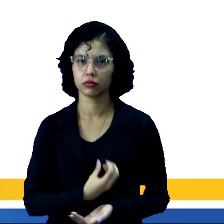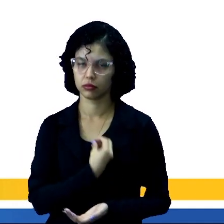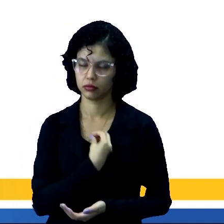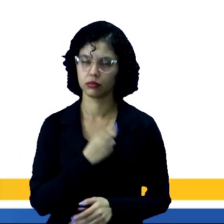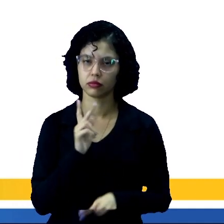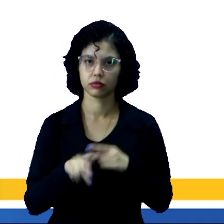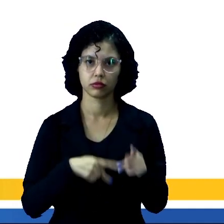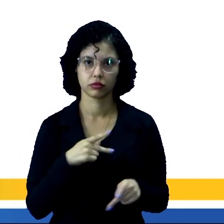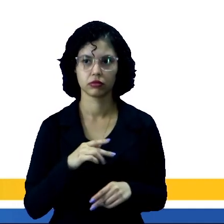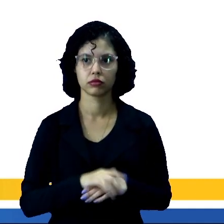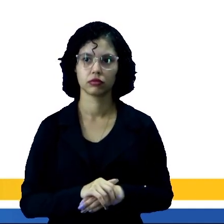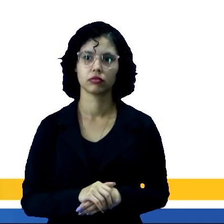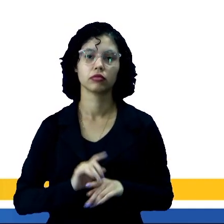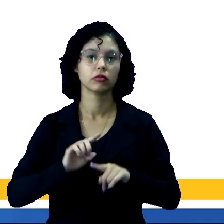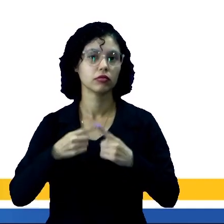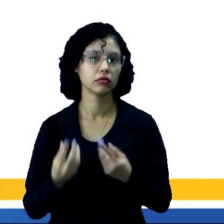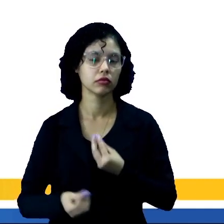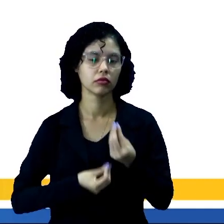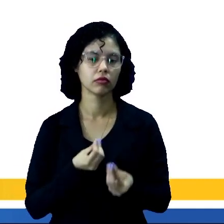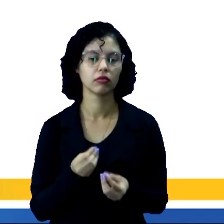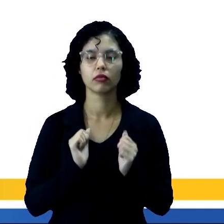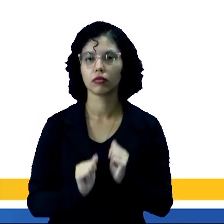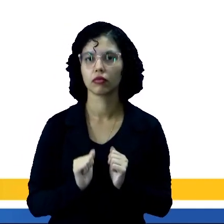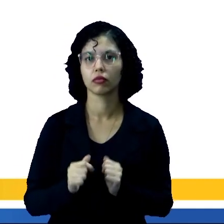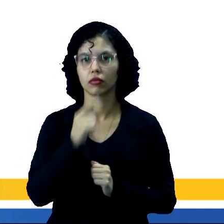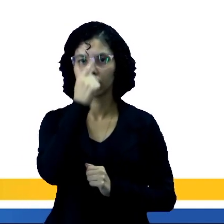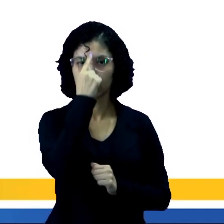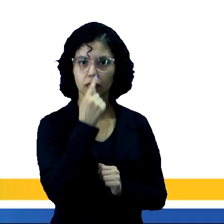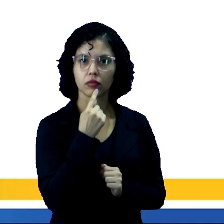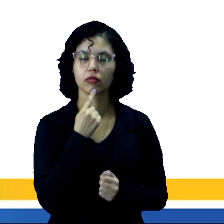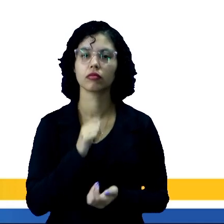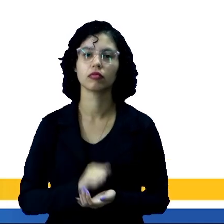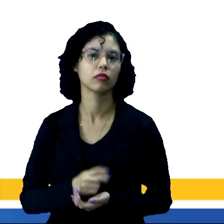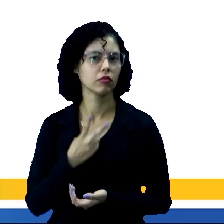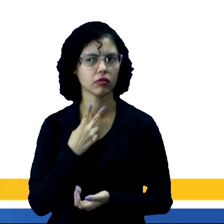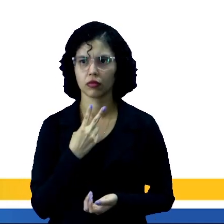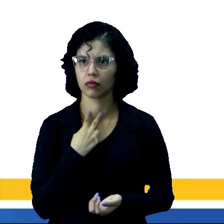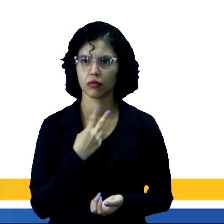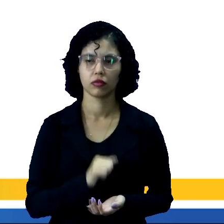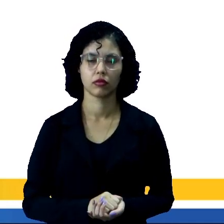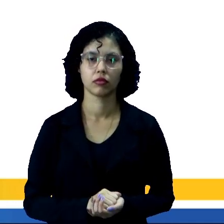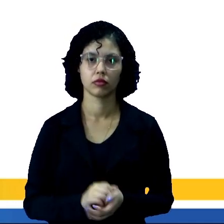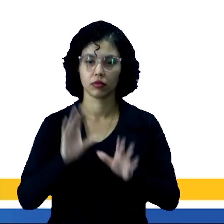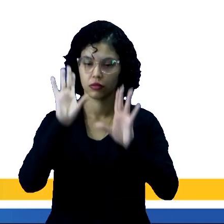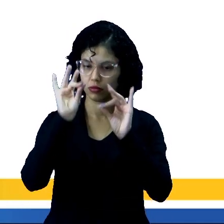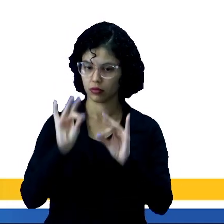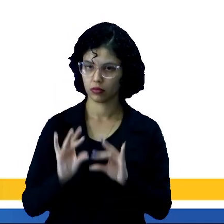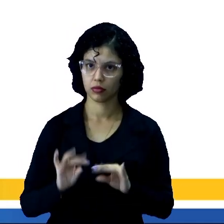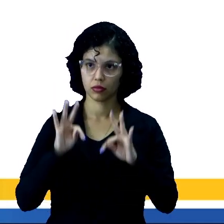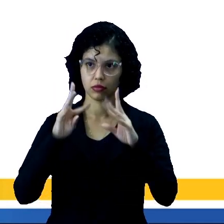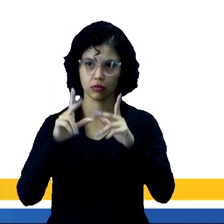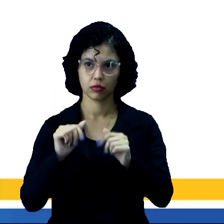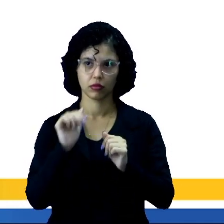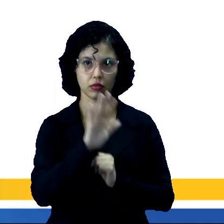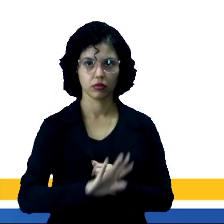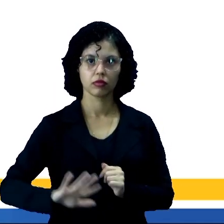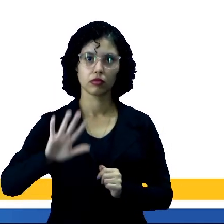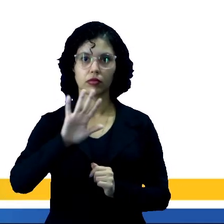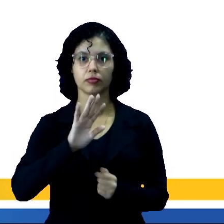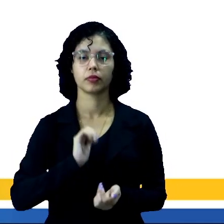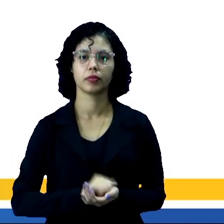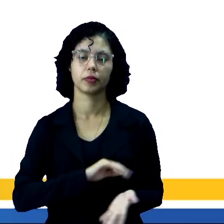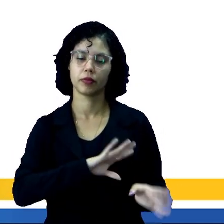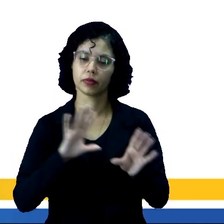populações. Mas como você pode observar na imagem, nós não podemos deixar de destacar que tudo isso levou aos